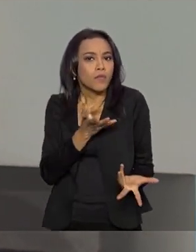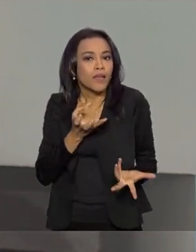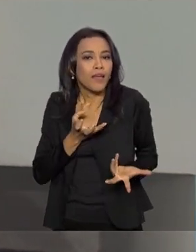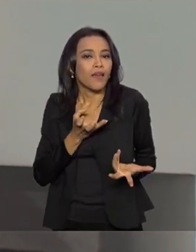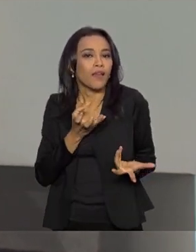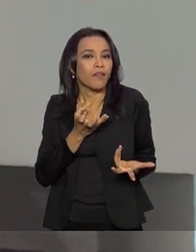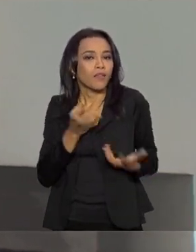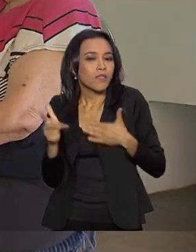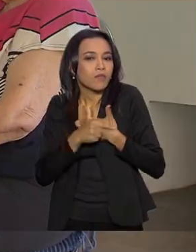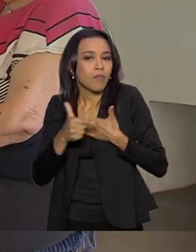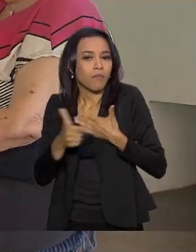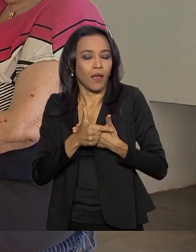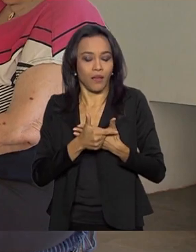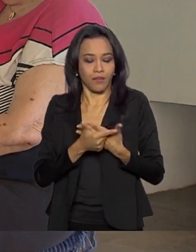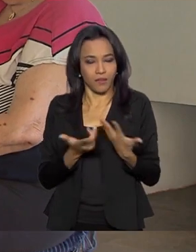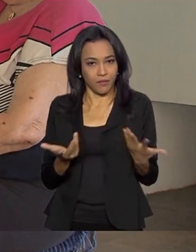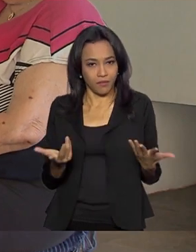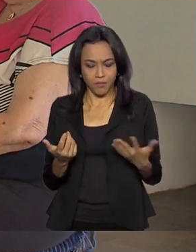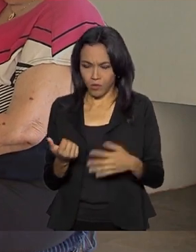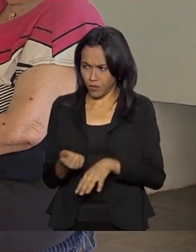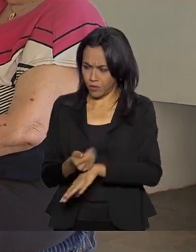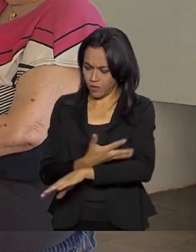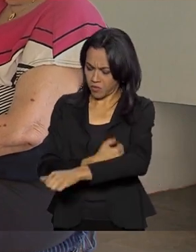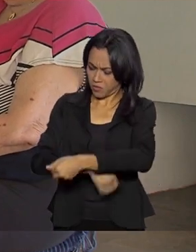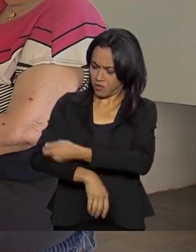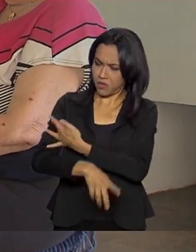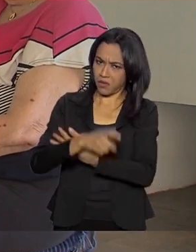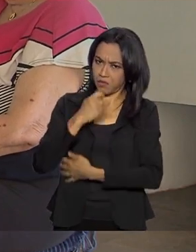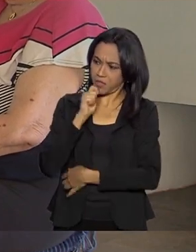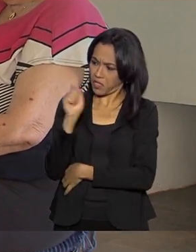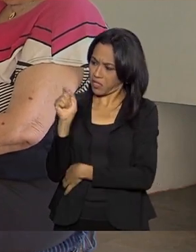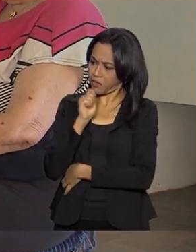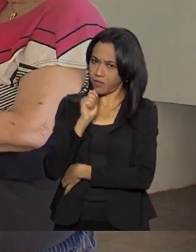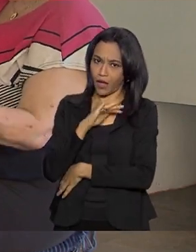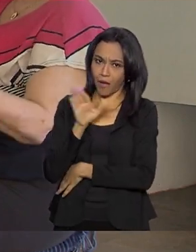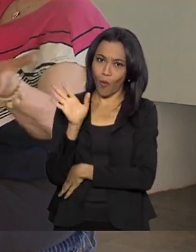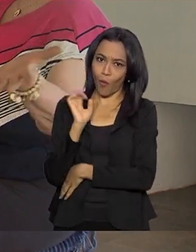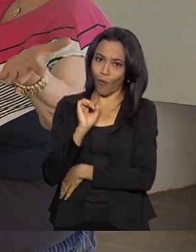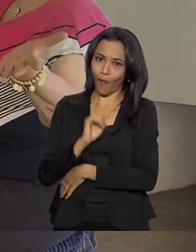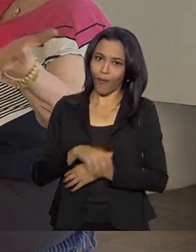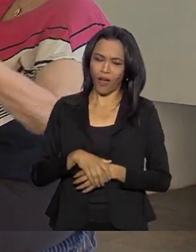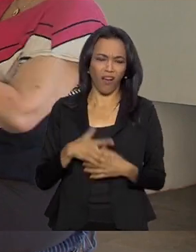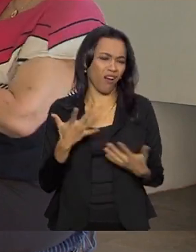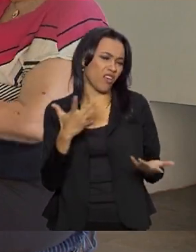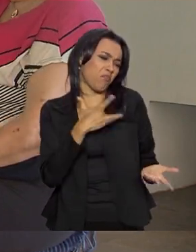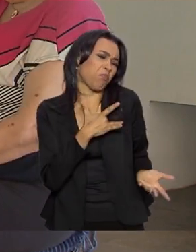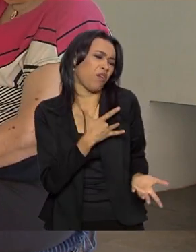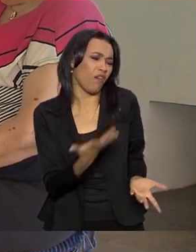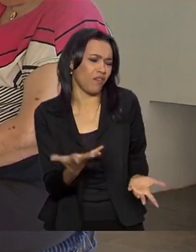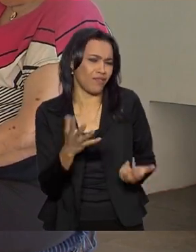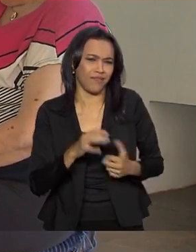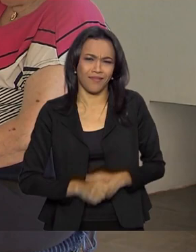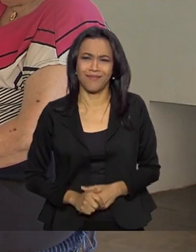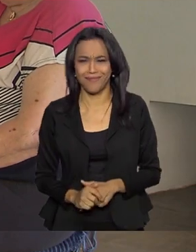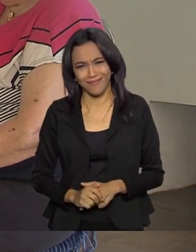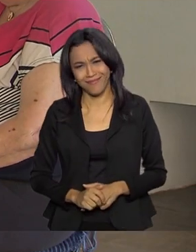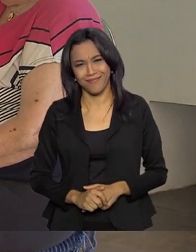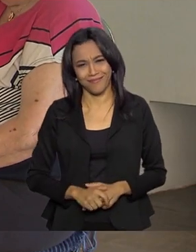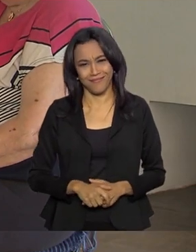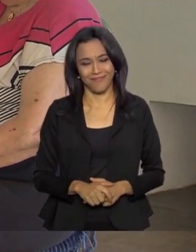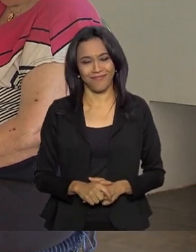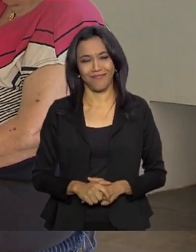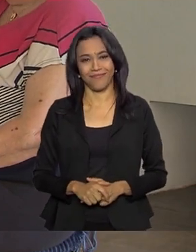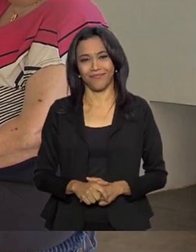personagens. Estou emocionada com a sua entrevista, já acabou. ah, que pena. que que pena.